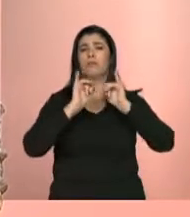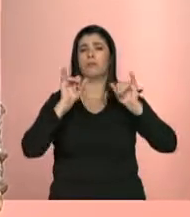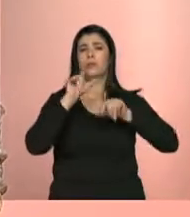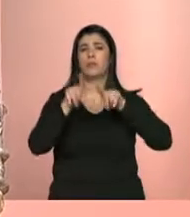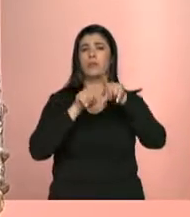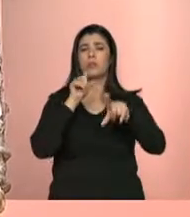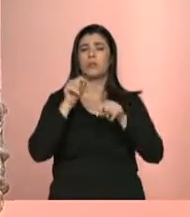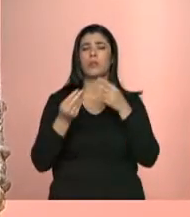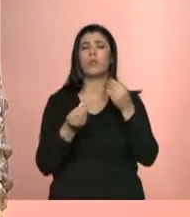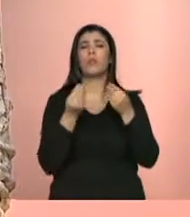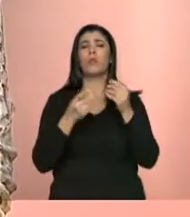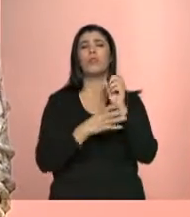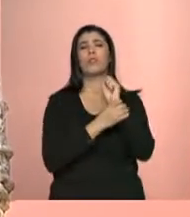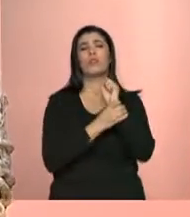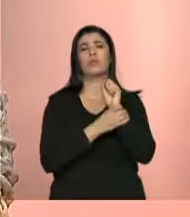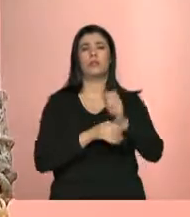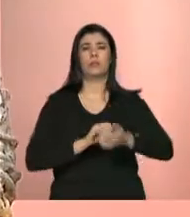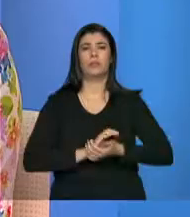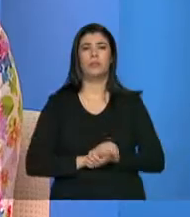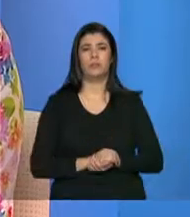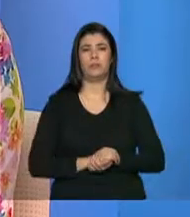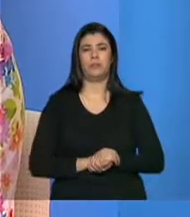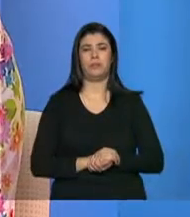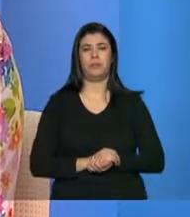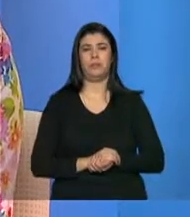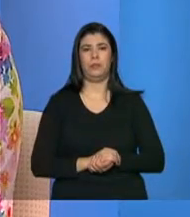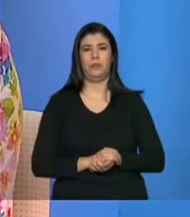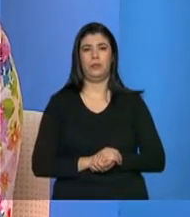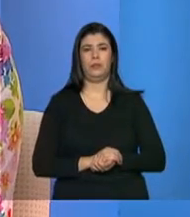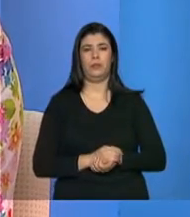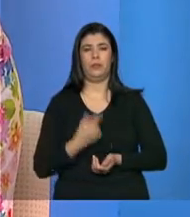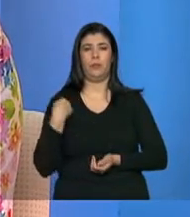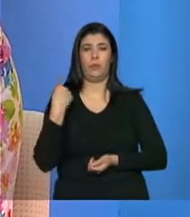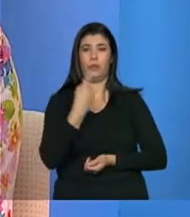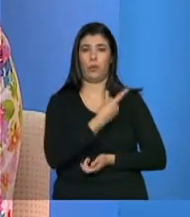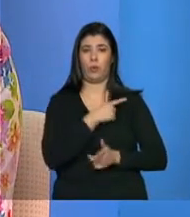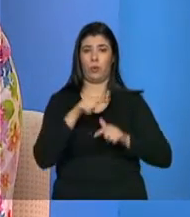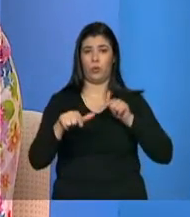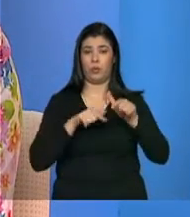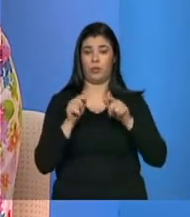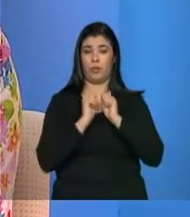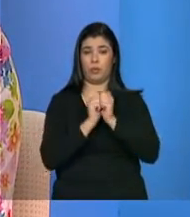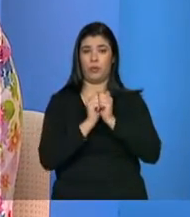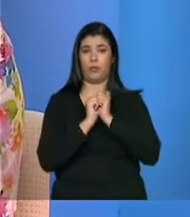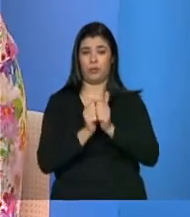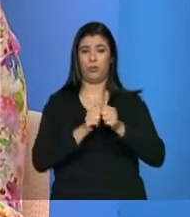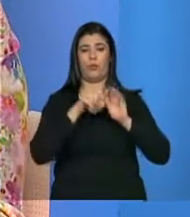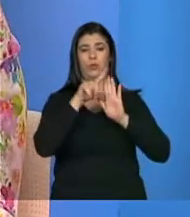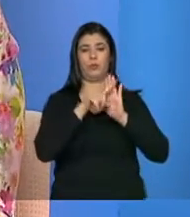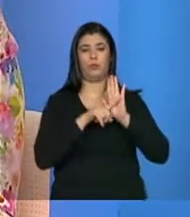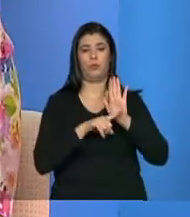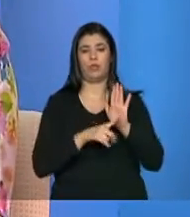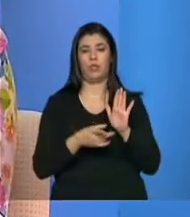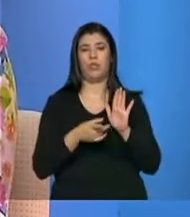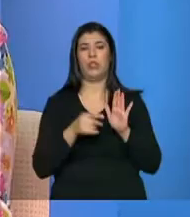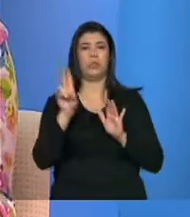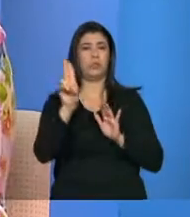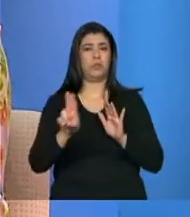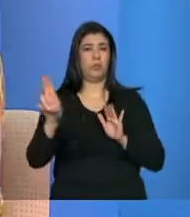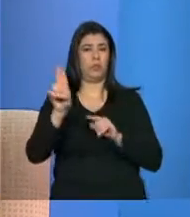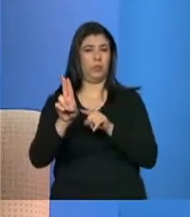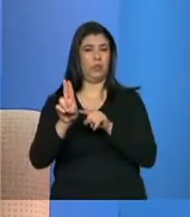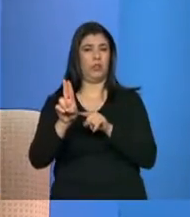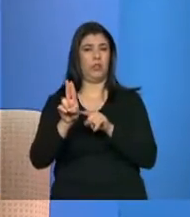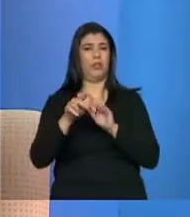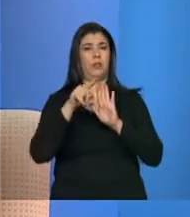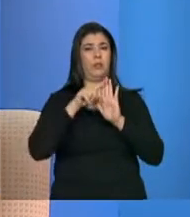seus beneficiários? Começa com a Joana. É, a gente trabalha muito junto aos programas beneficiários, usuários, né? Ou seja,